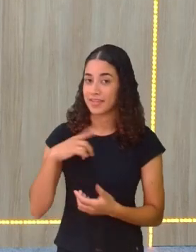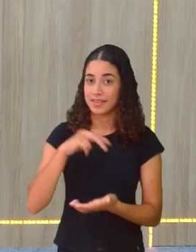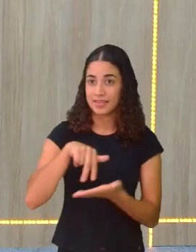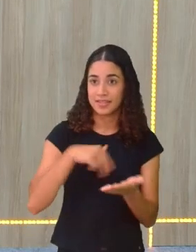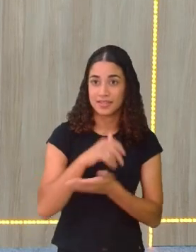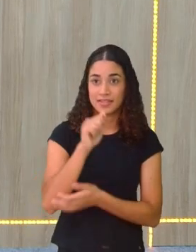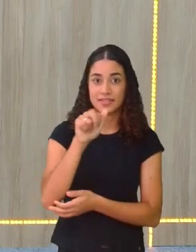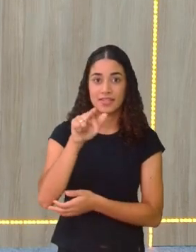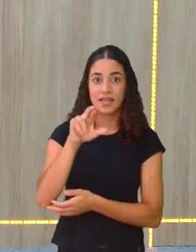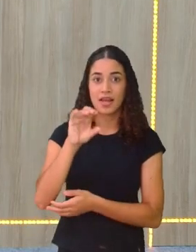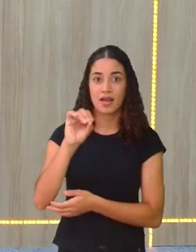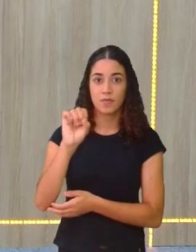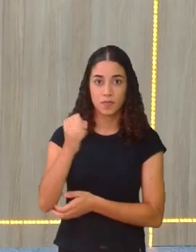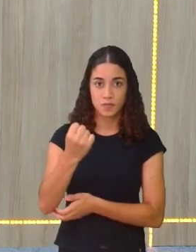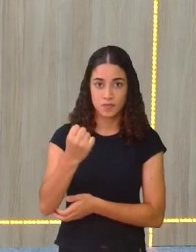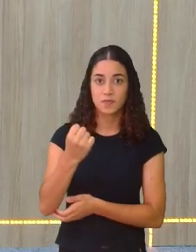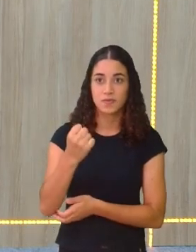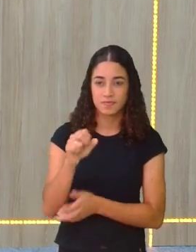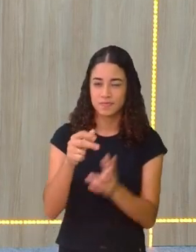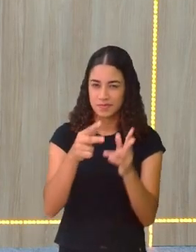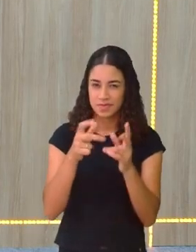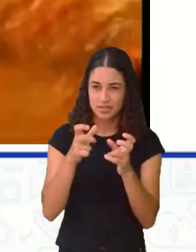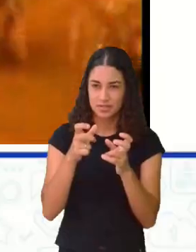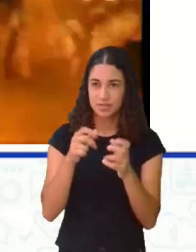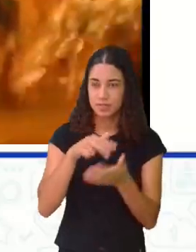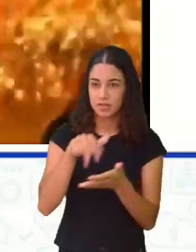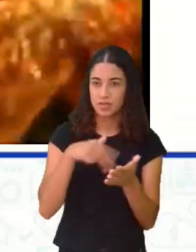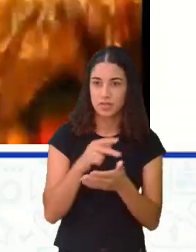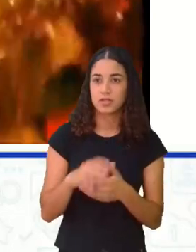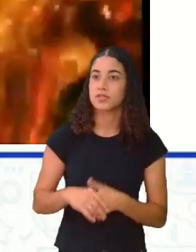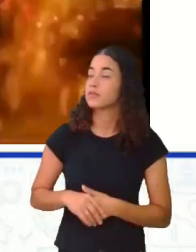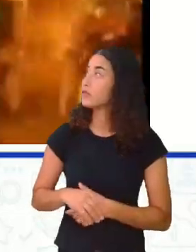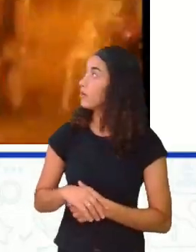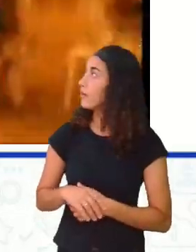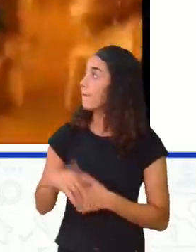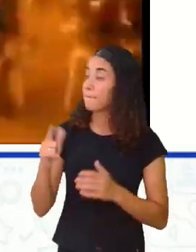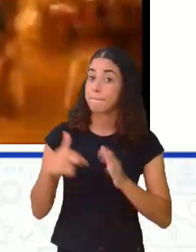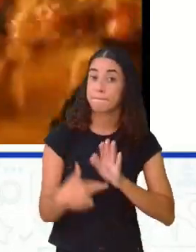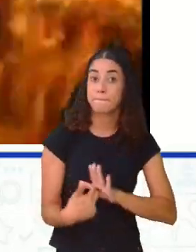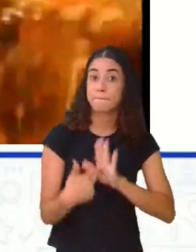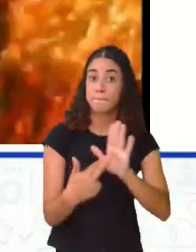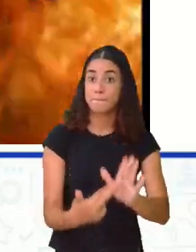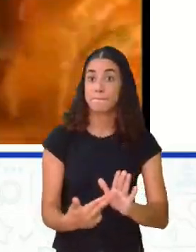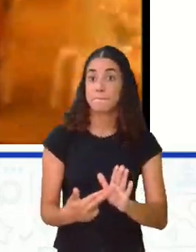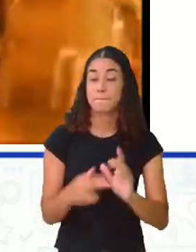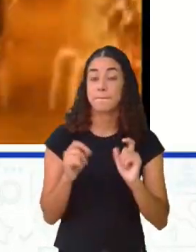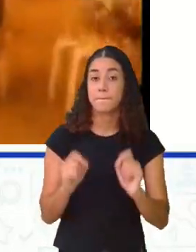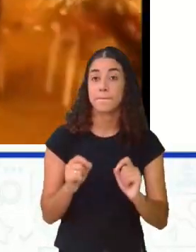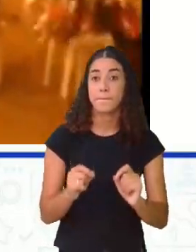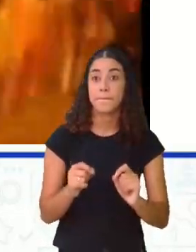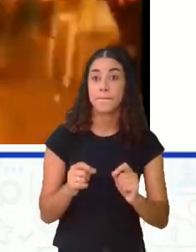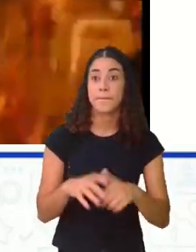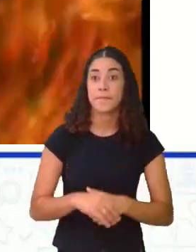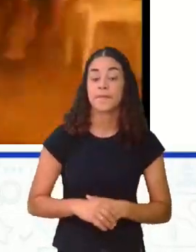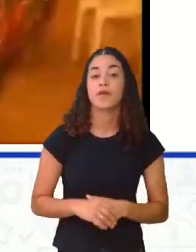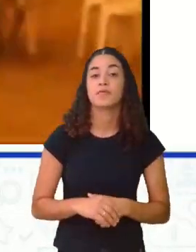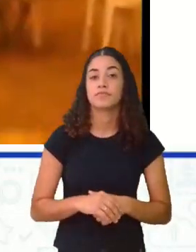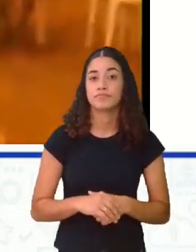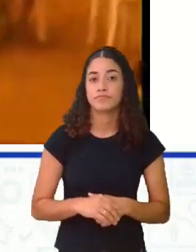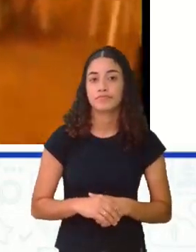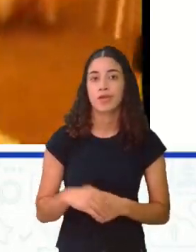dos arcos. Vocês estão vendo aí, essa dança, é a dança que representa a aristocracia. A